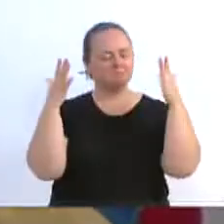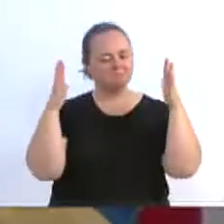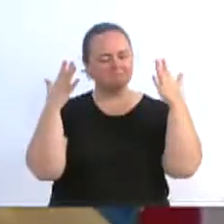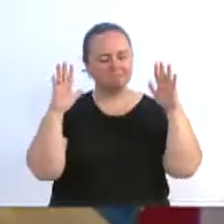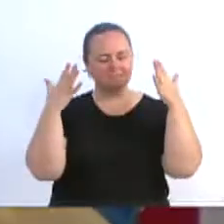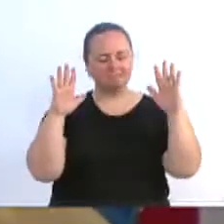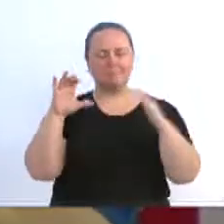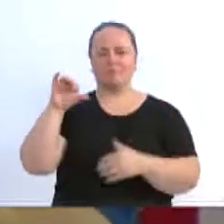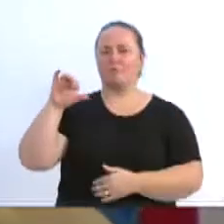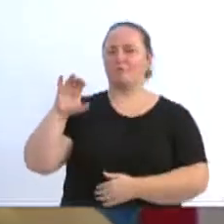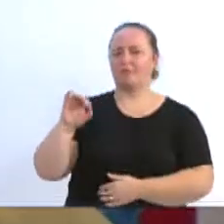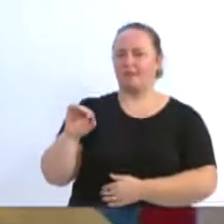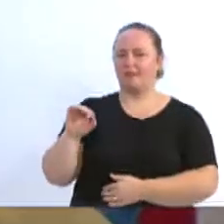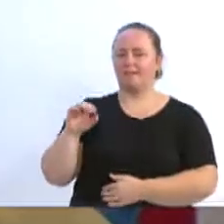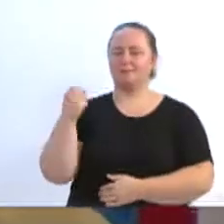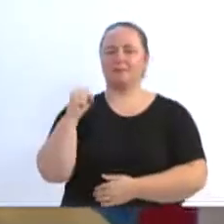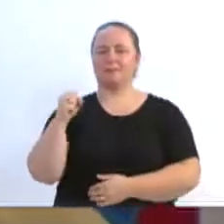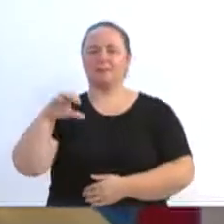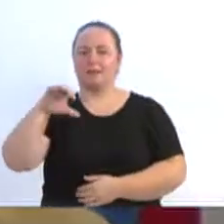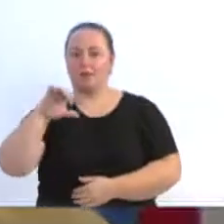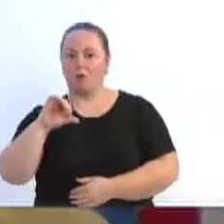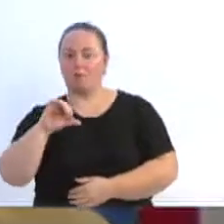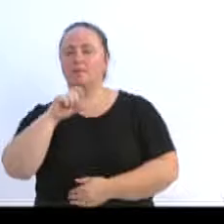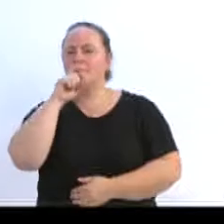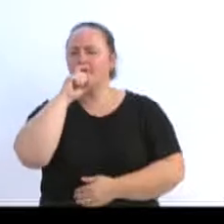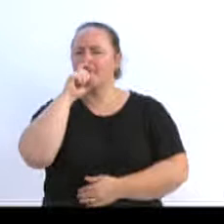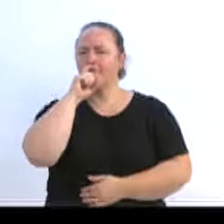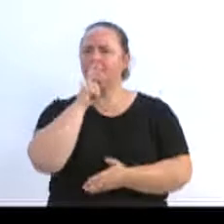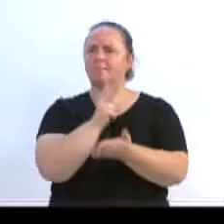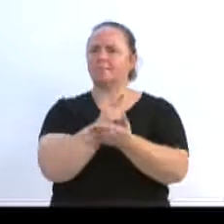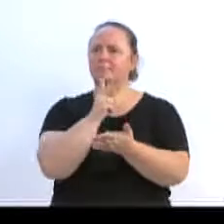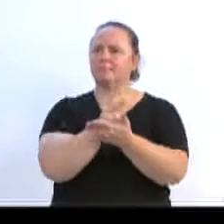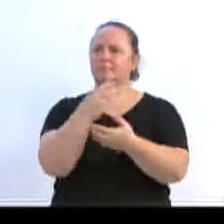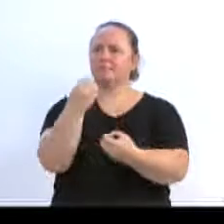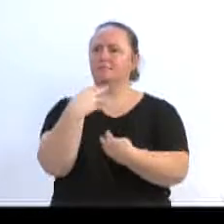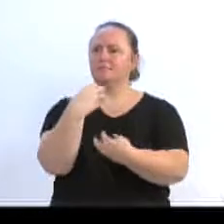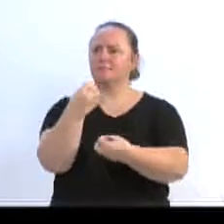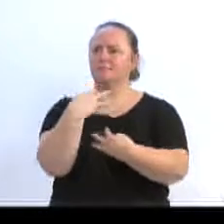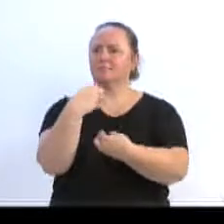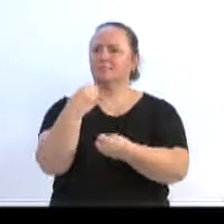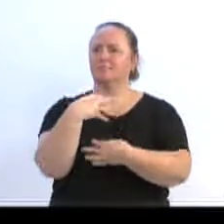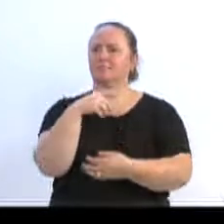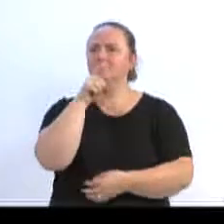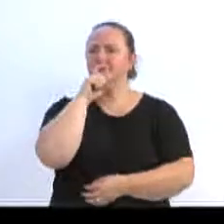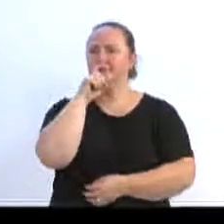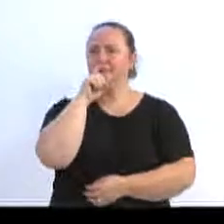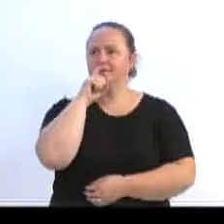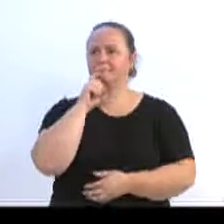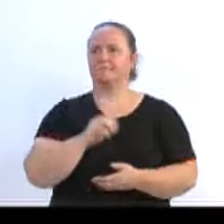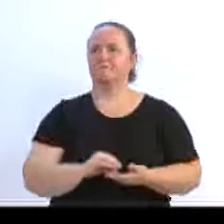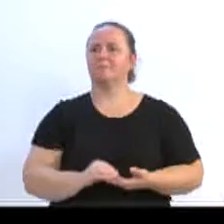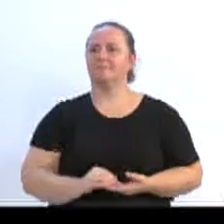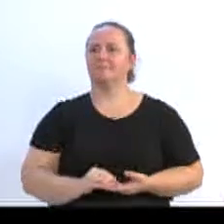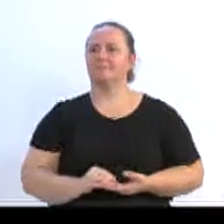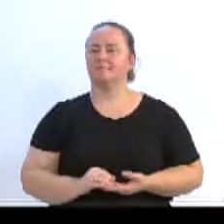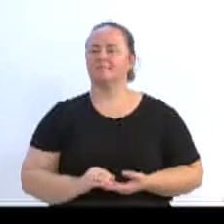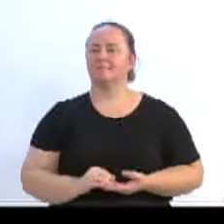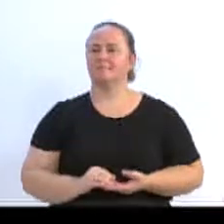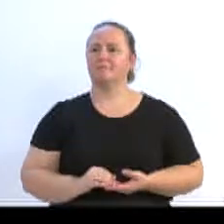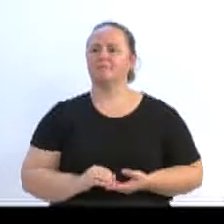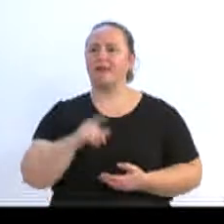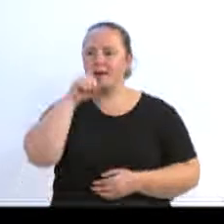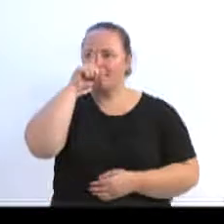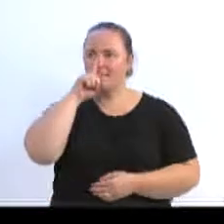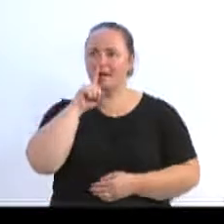89, e dizer que meu pai sempre ensinou uma coisa para a sua família. Camisinha amarela, meu pai, do lado da minha